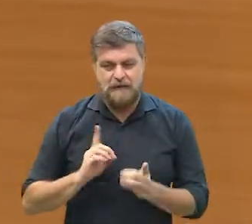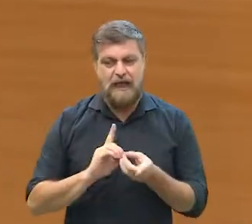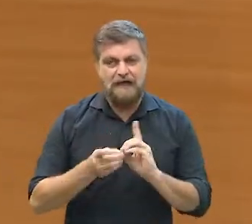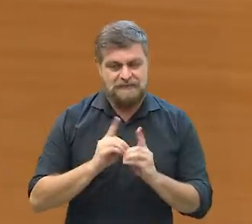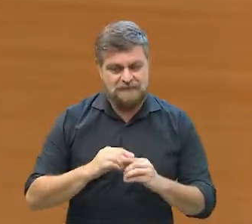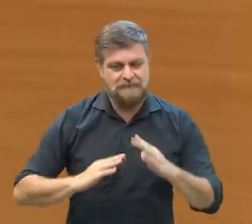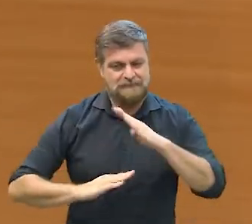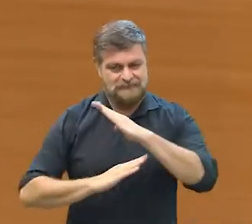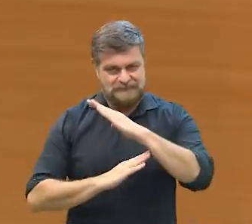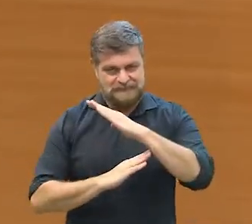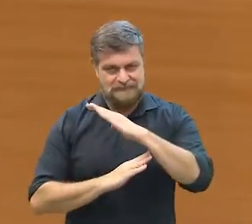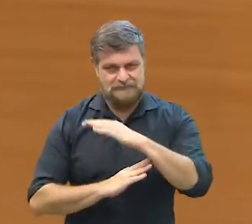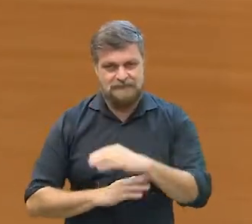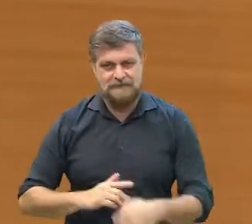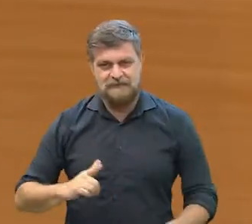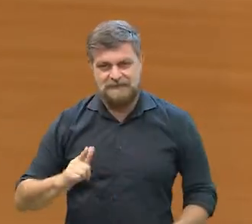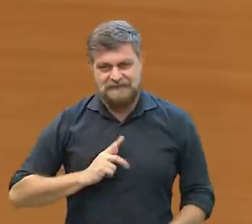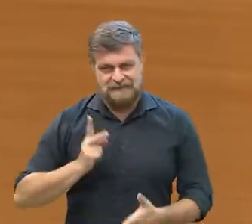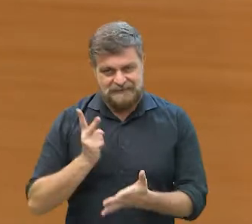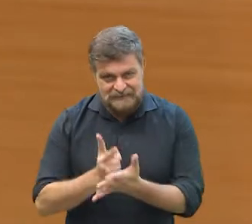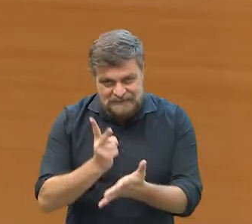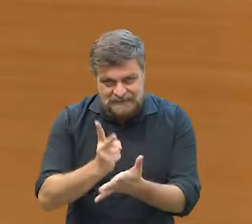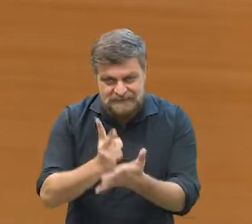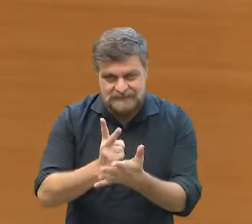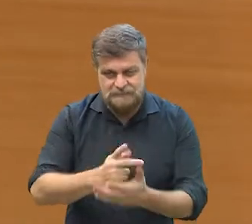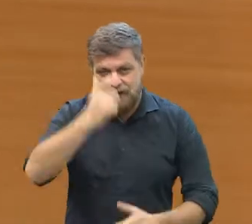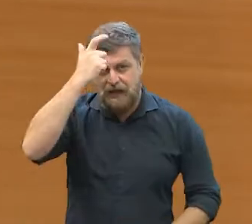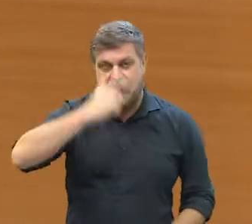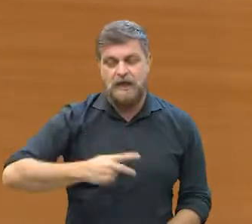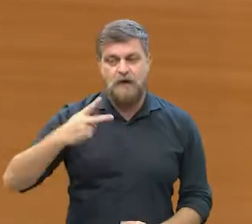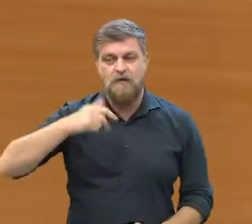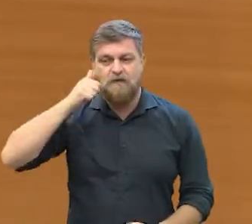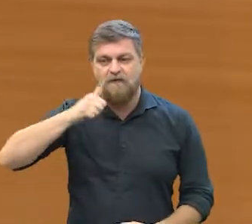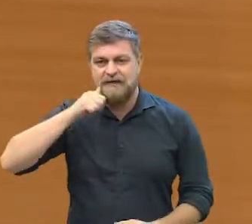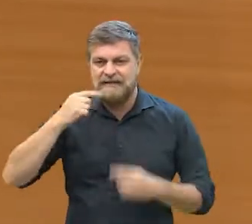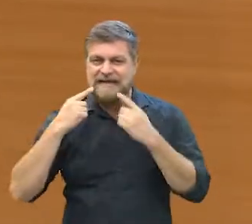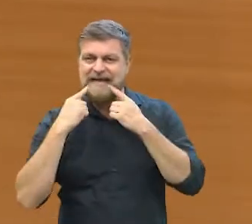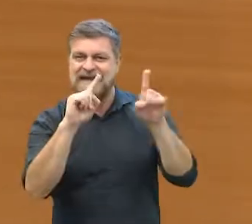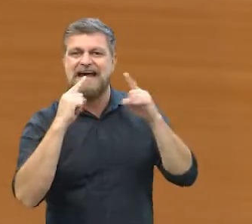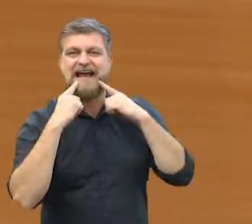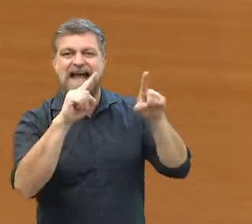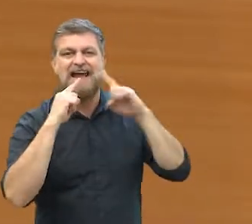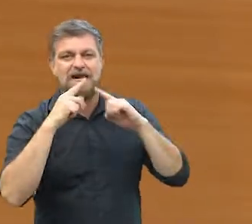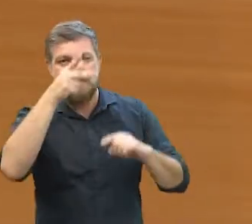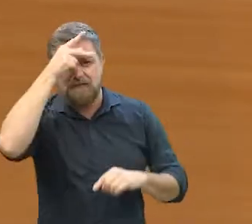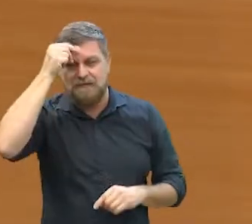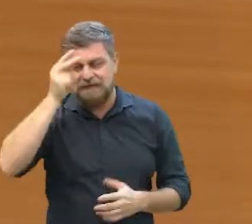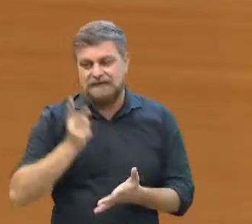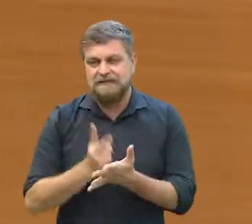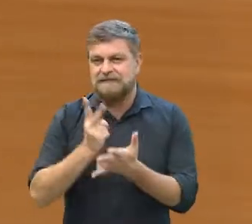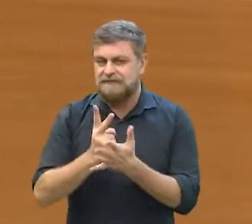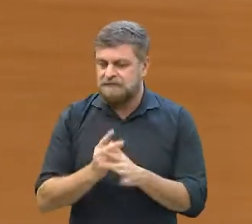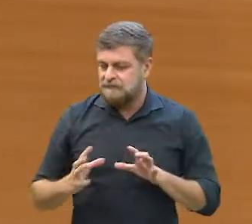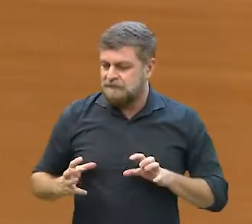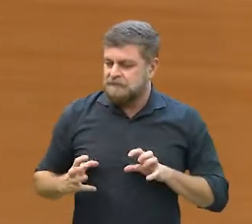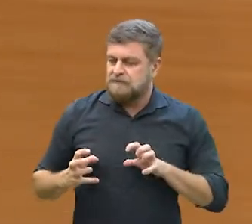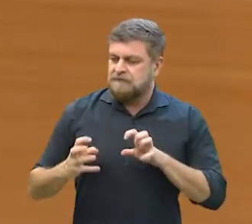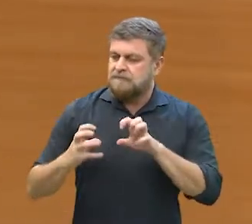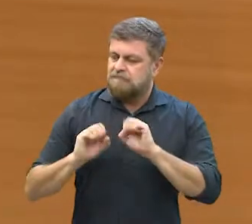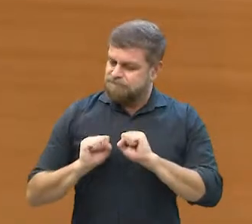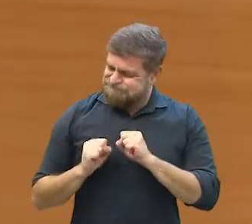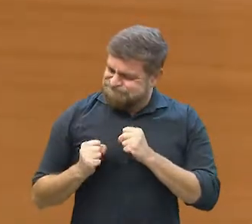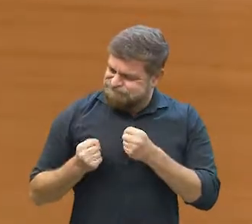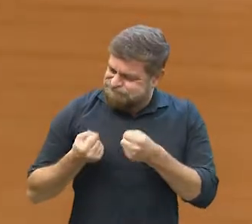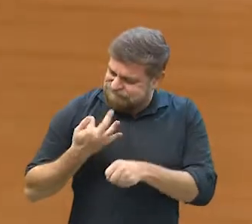a dinâmica aqui das sessões, toda, né, eu como vereadora da oposição, é sempre uma